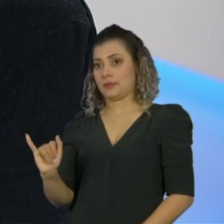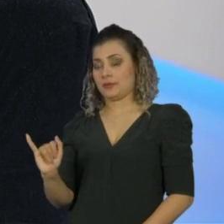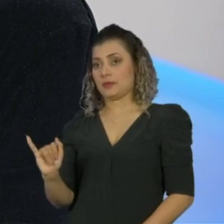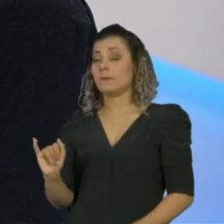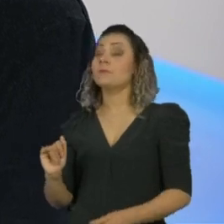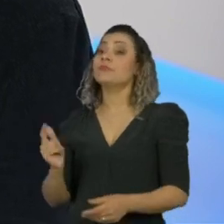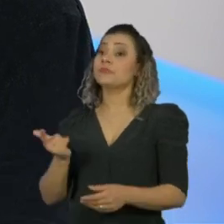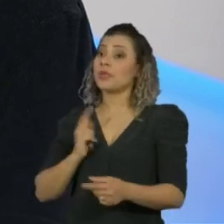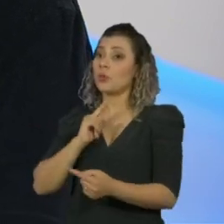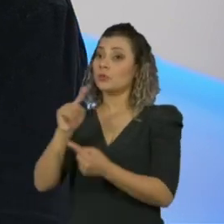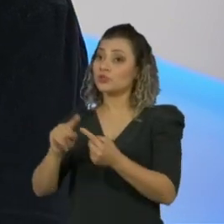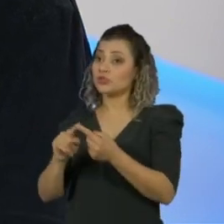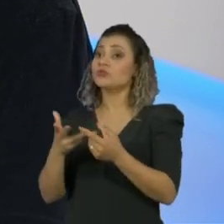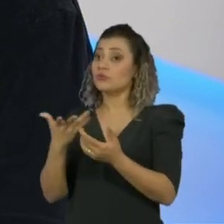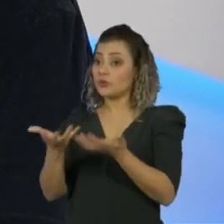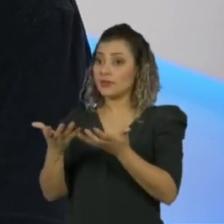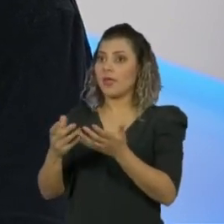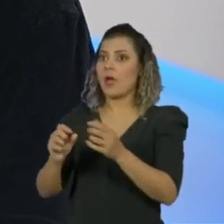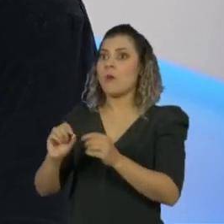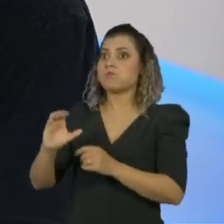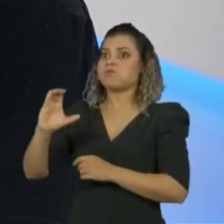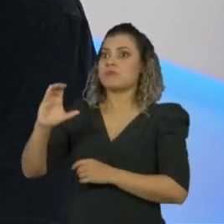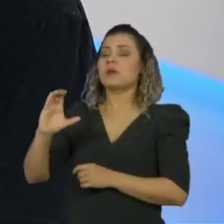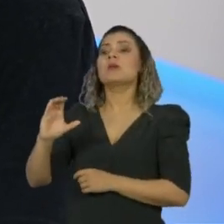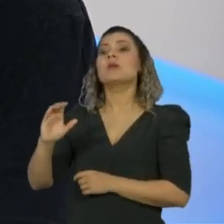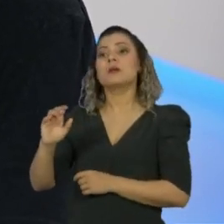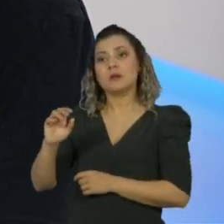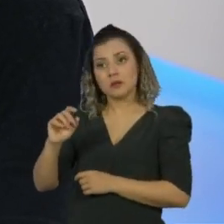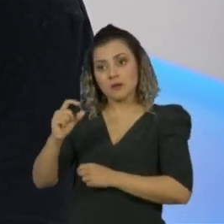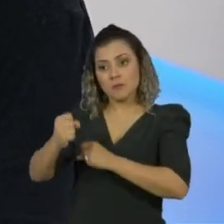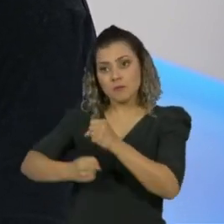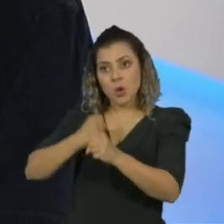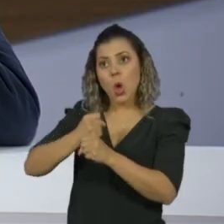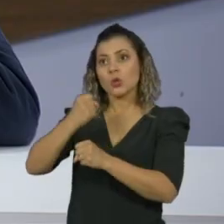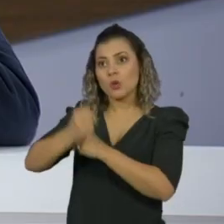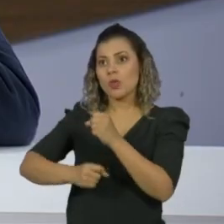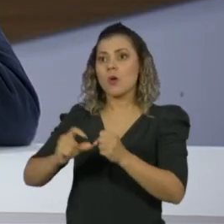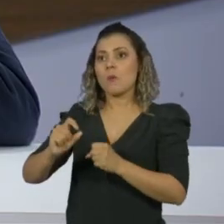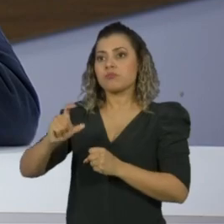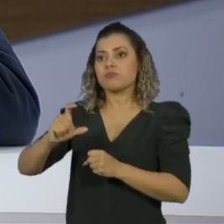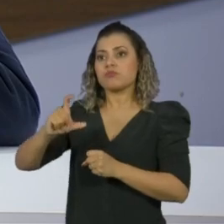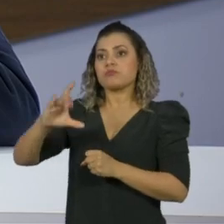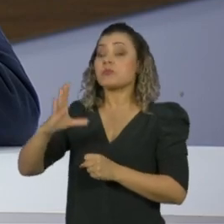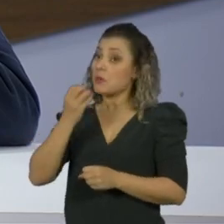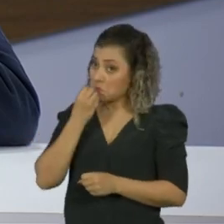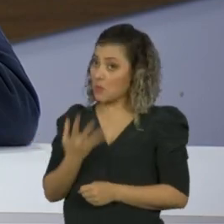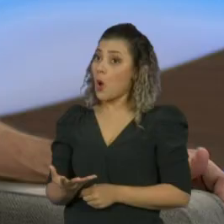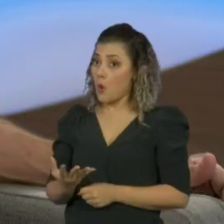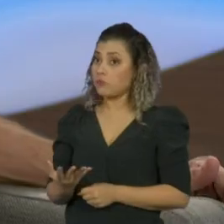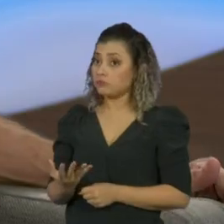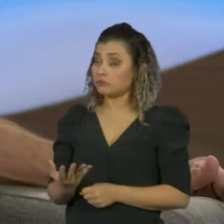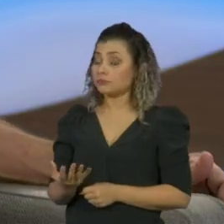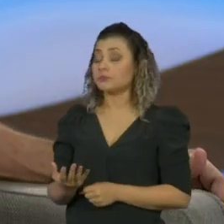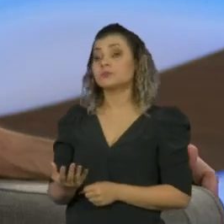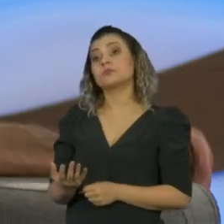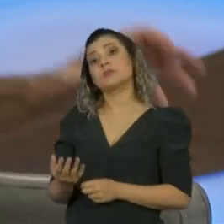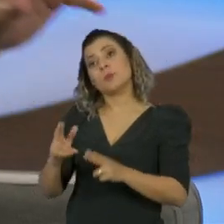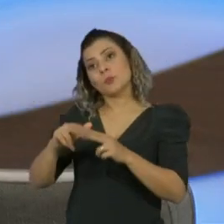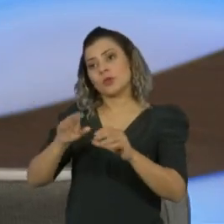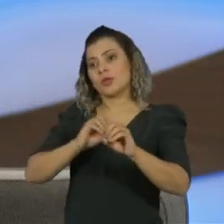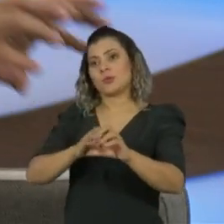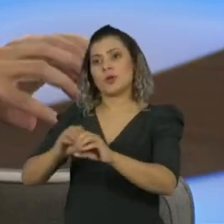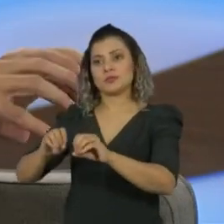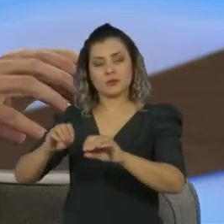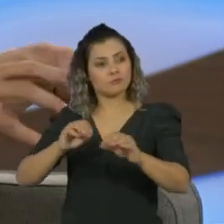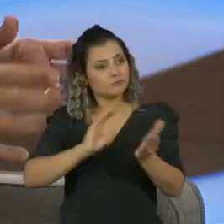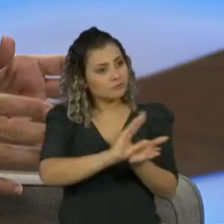Tem proposta para aumentar esses 15 bilhões gradualmente. Seria bom que aumentasse. Investimento em educação